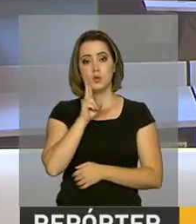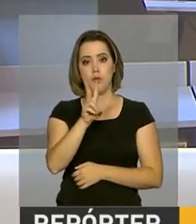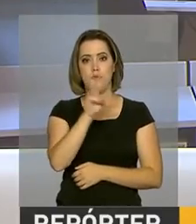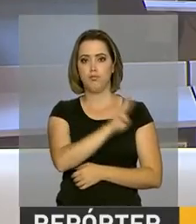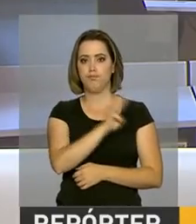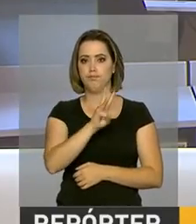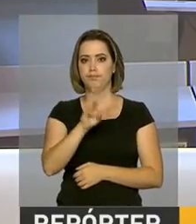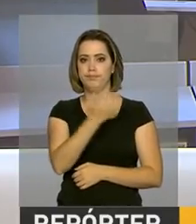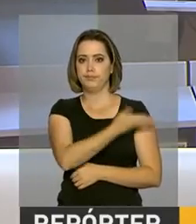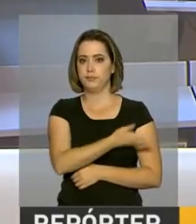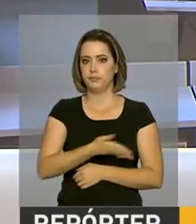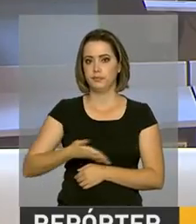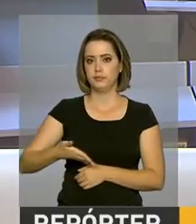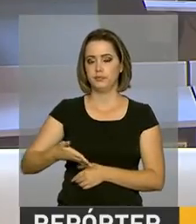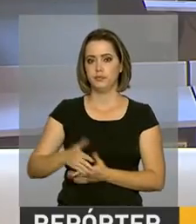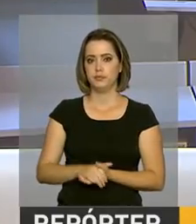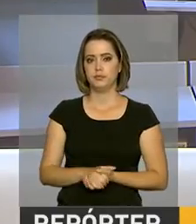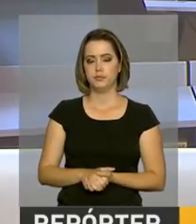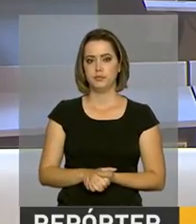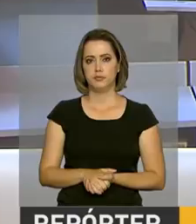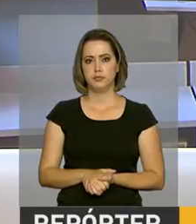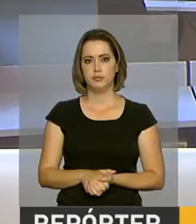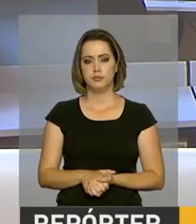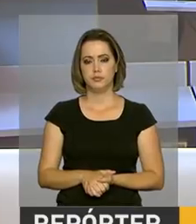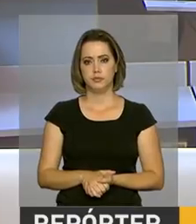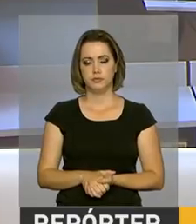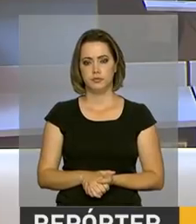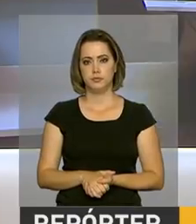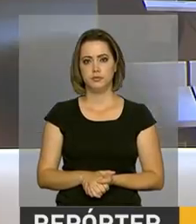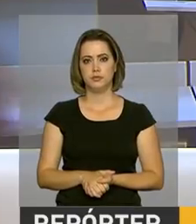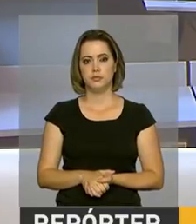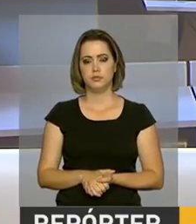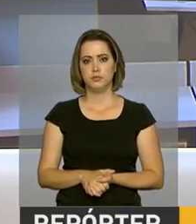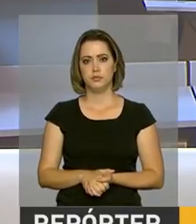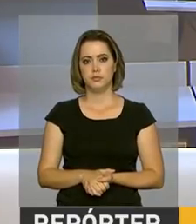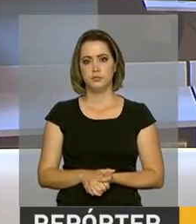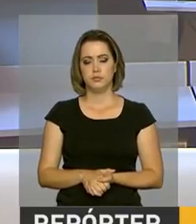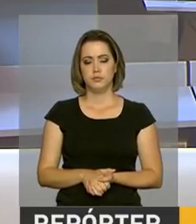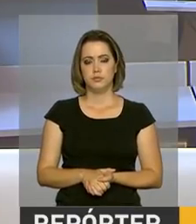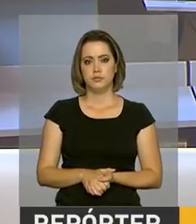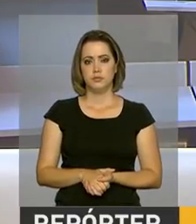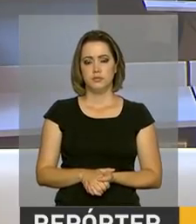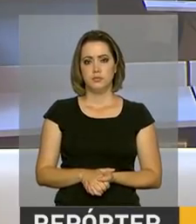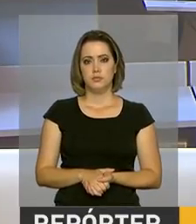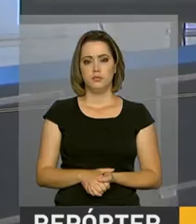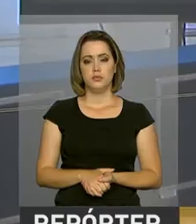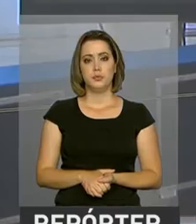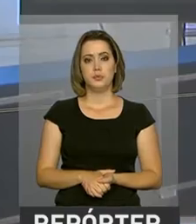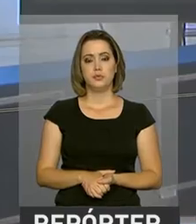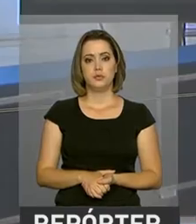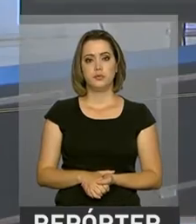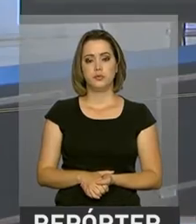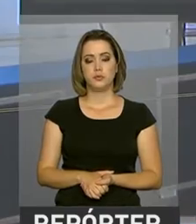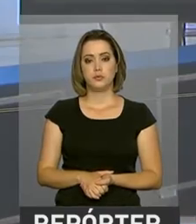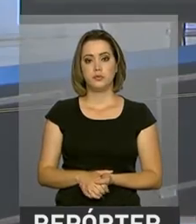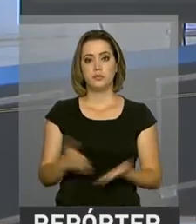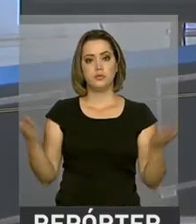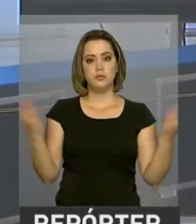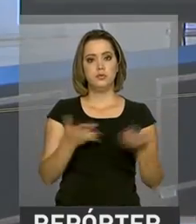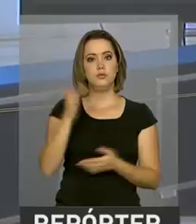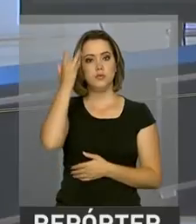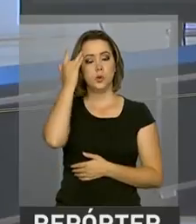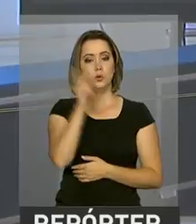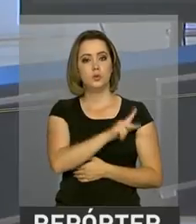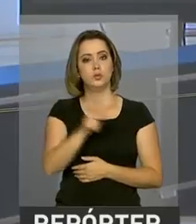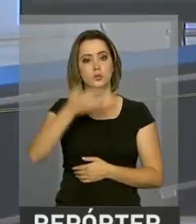o endereço que aparece aí para você, obtrabalhotudojunto.mte.gov.br. Hoje pela